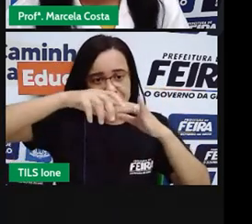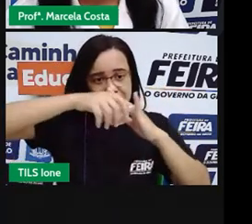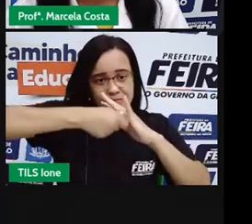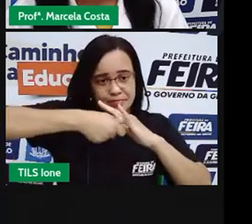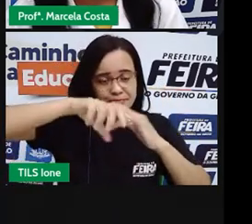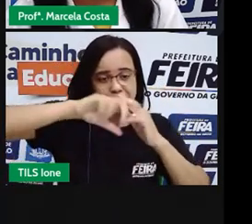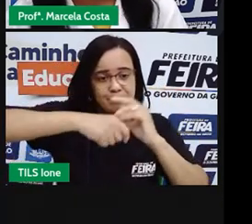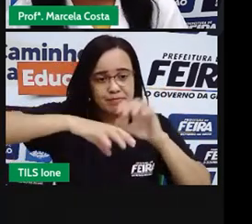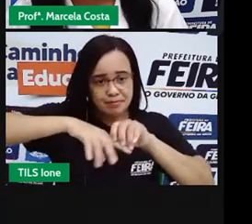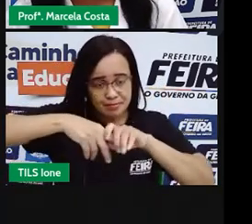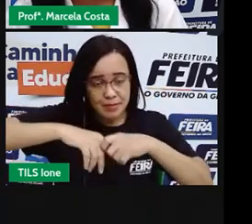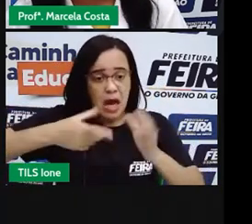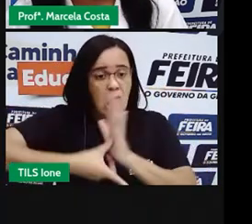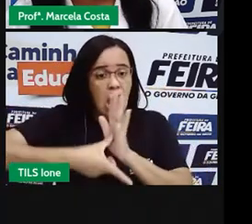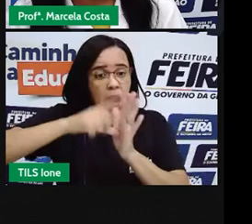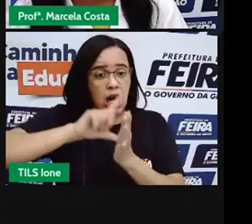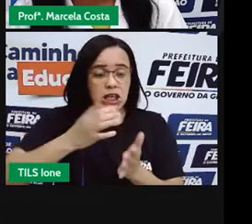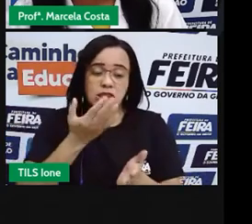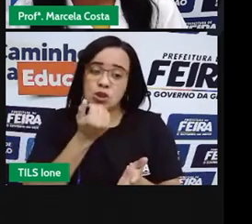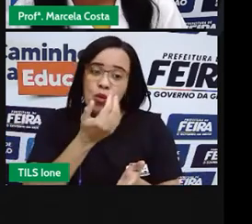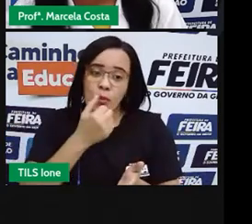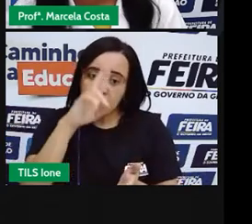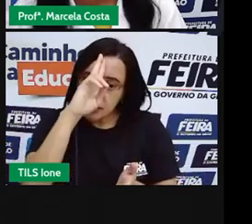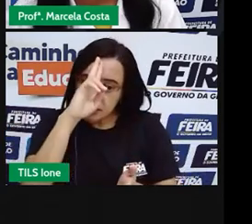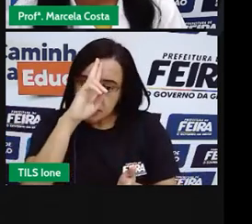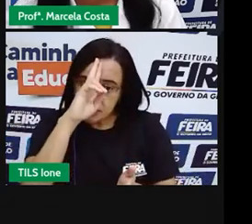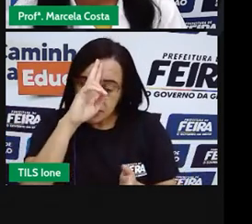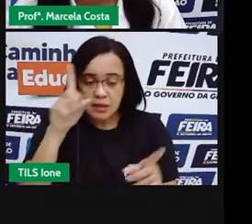fazer as atividades escolares.